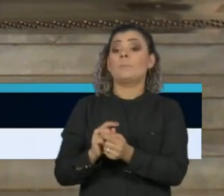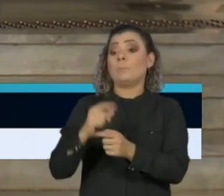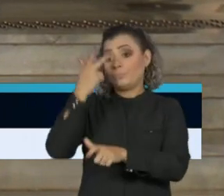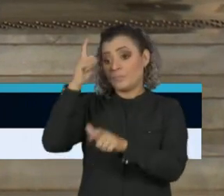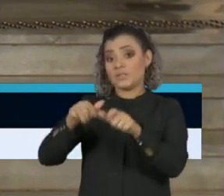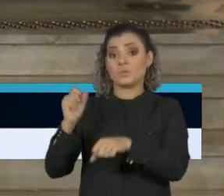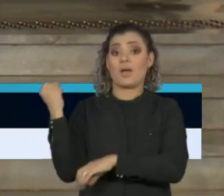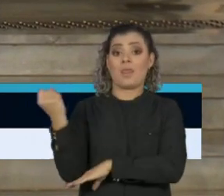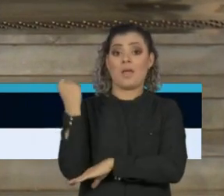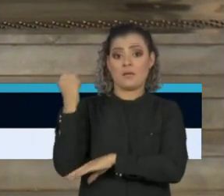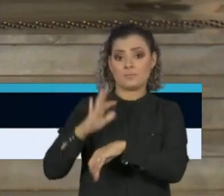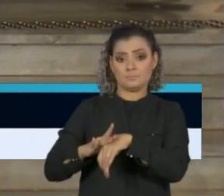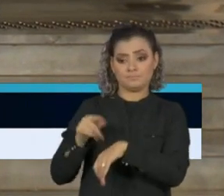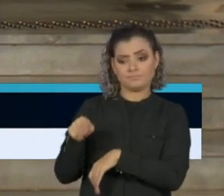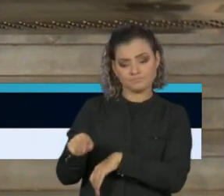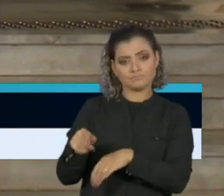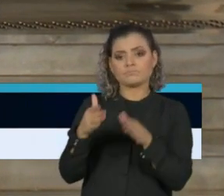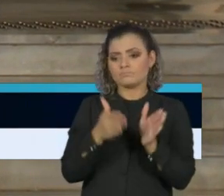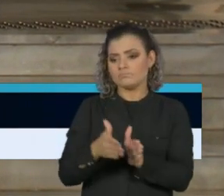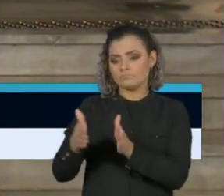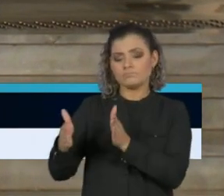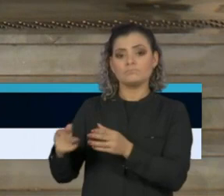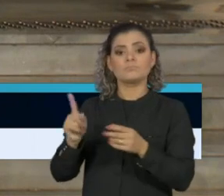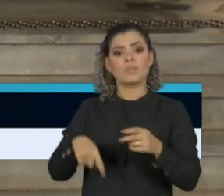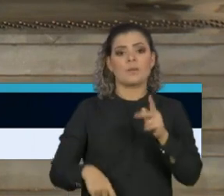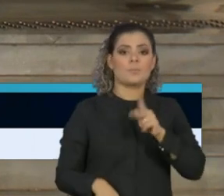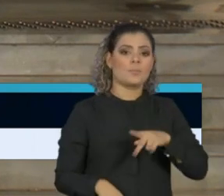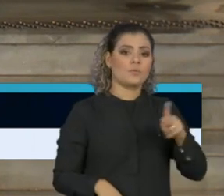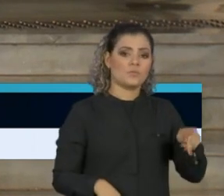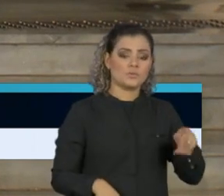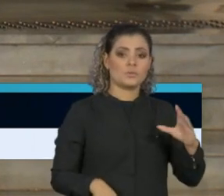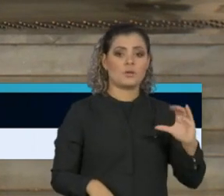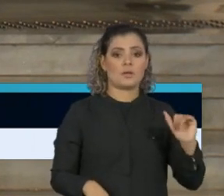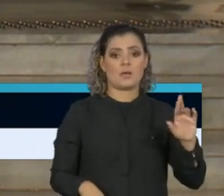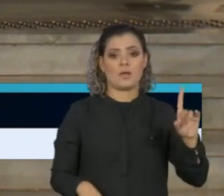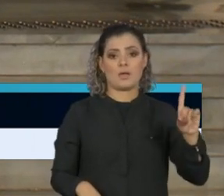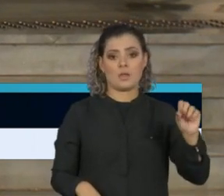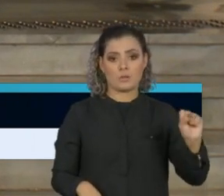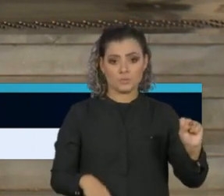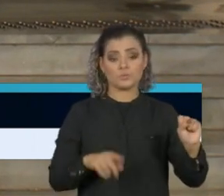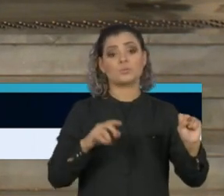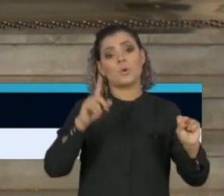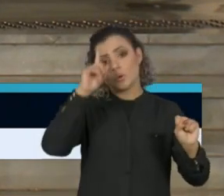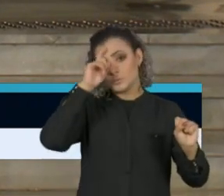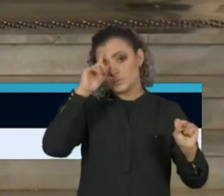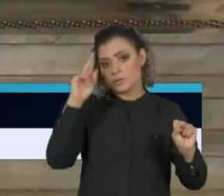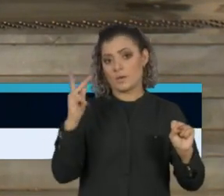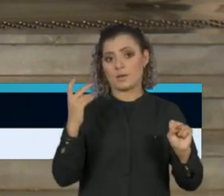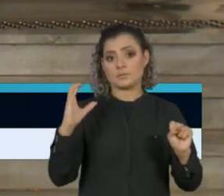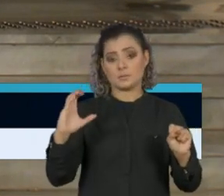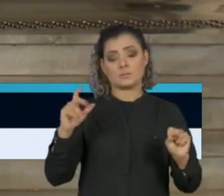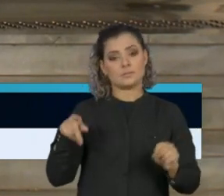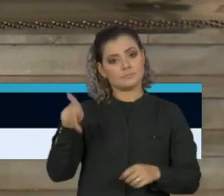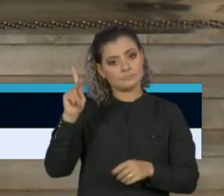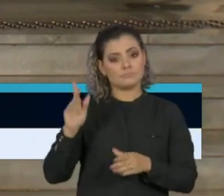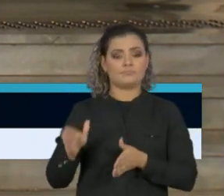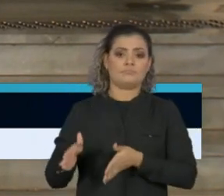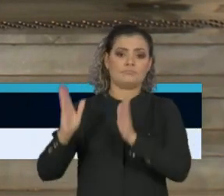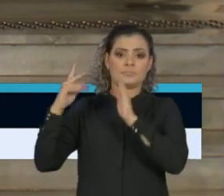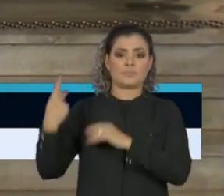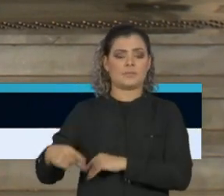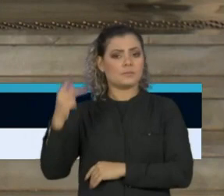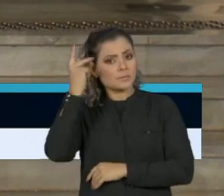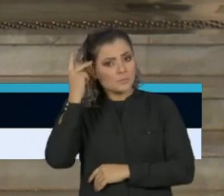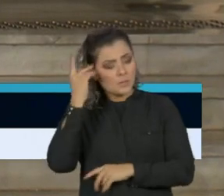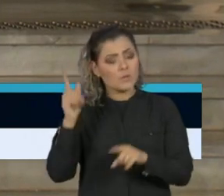unificados. Isso foi feito pelo professor Carlos Carvalho, em Coro, Hospital das Clínicas, Faculdade de Medicina, e melhora muito a qualidade